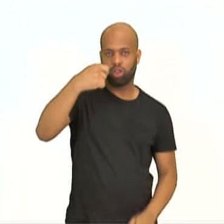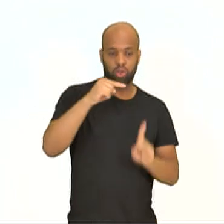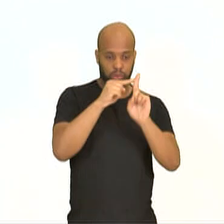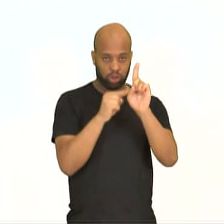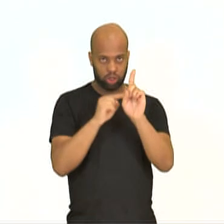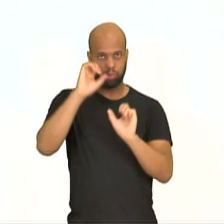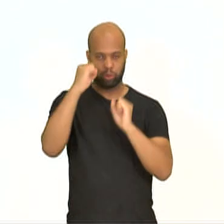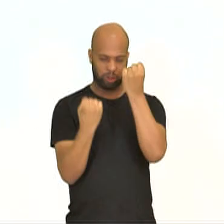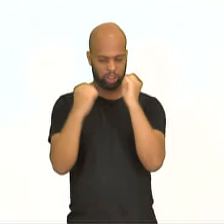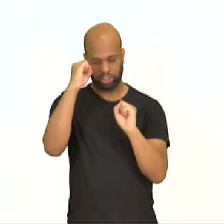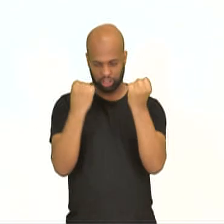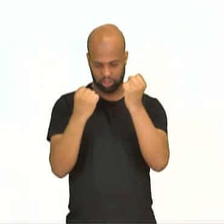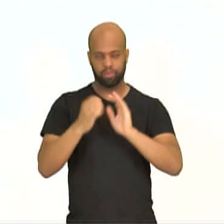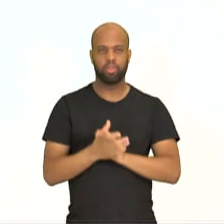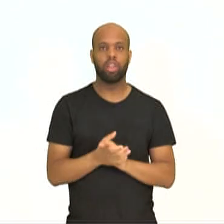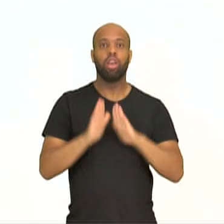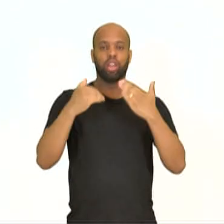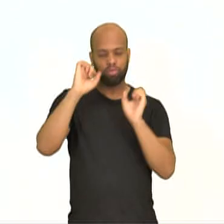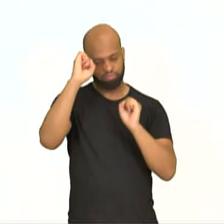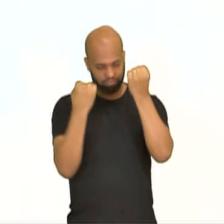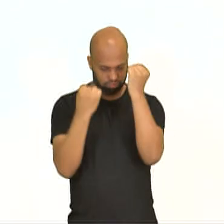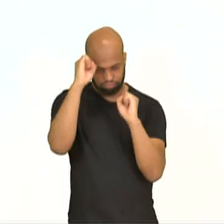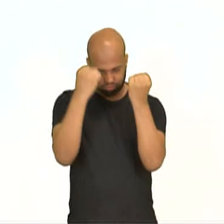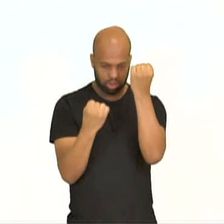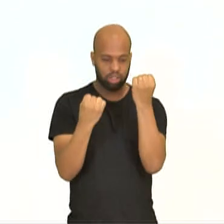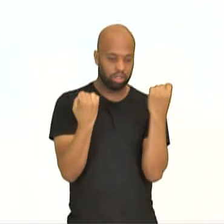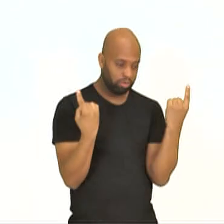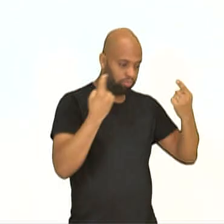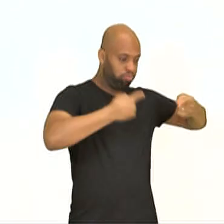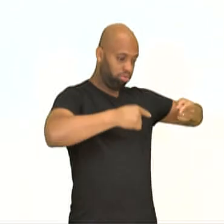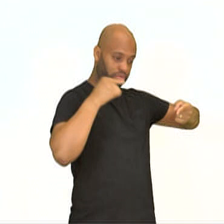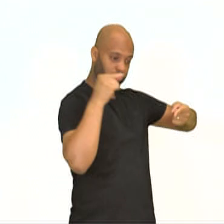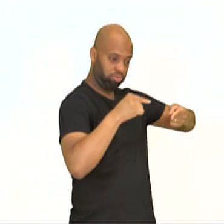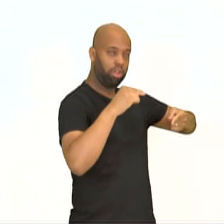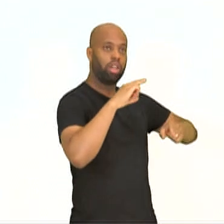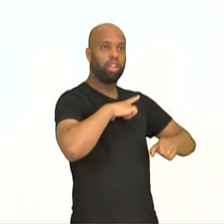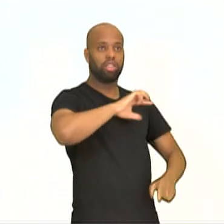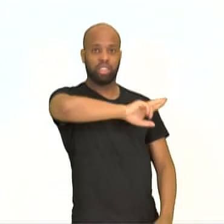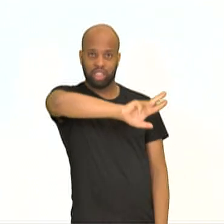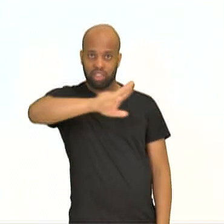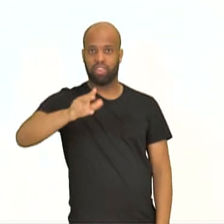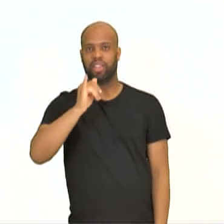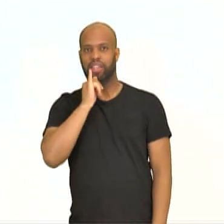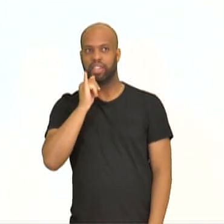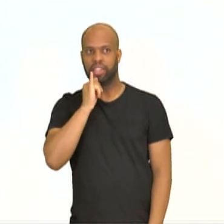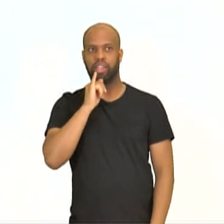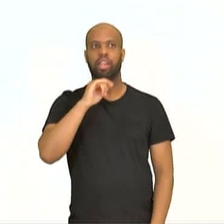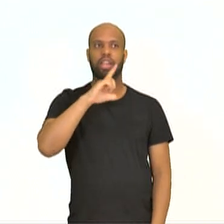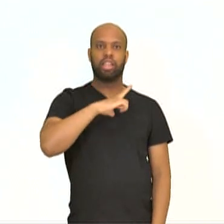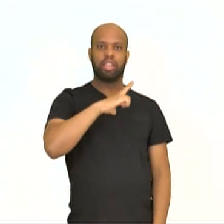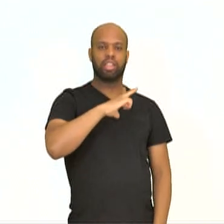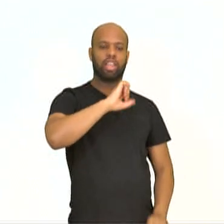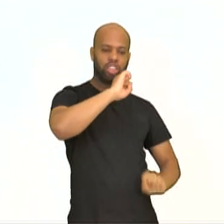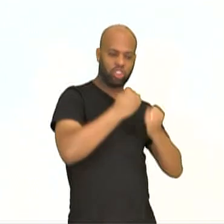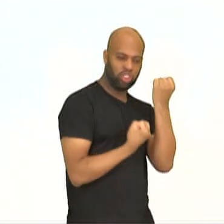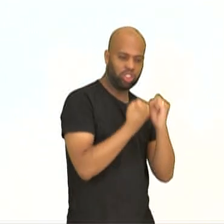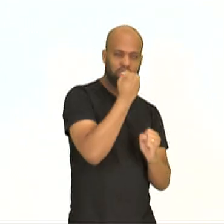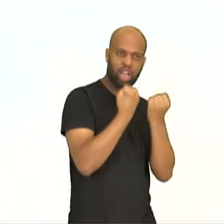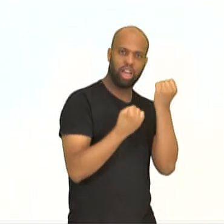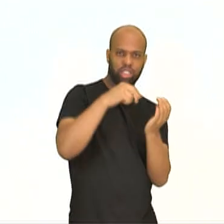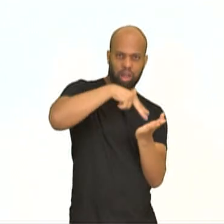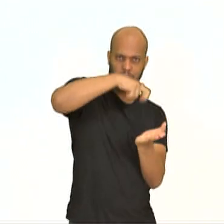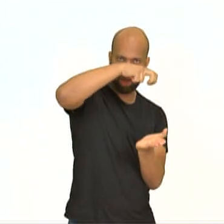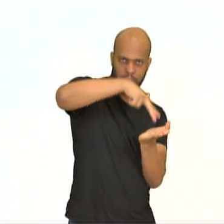ginásticas. Então, as ginásticas competitivas. Nós temos vários exemplos, como a ginástica acrobática,